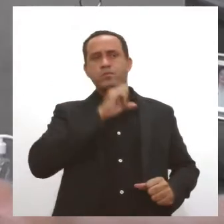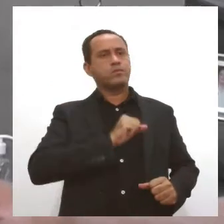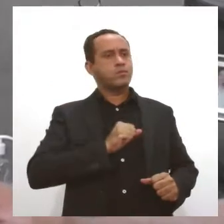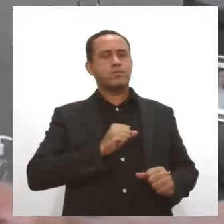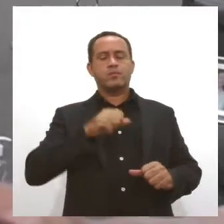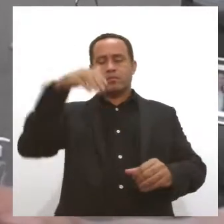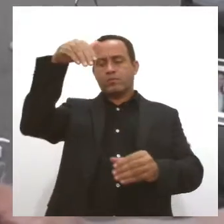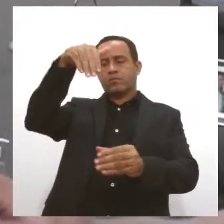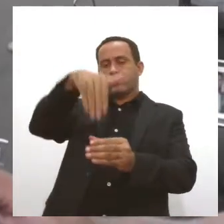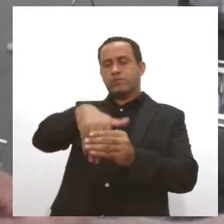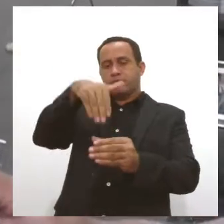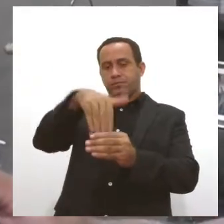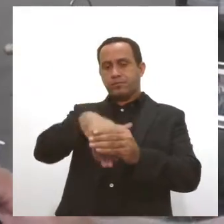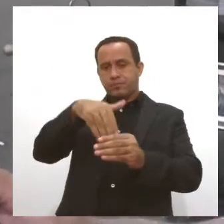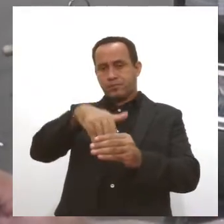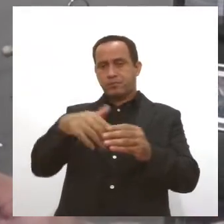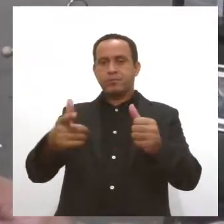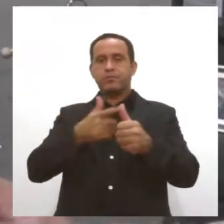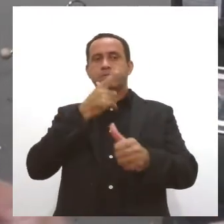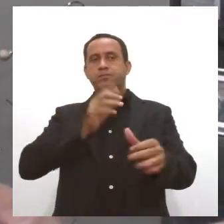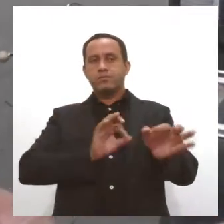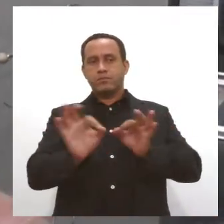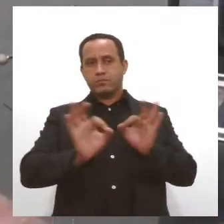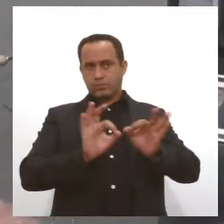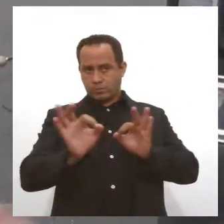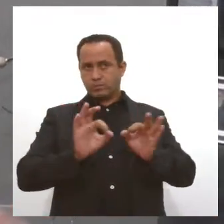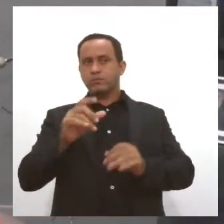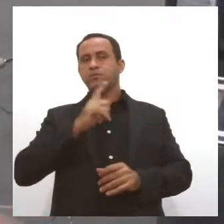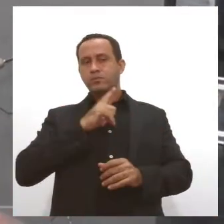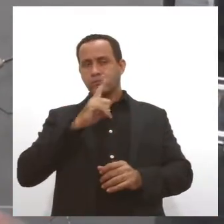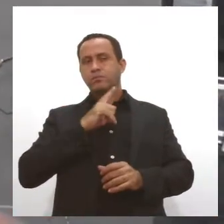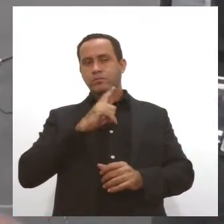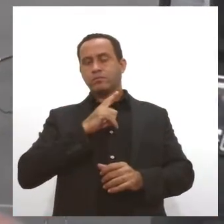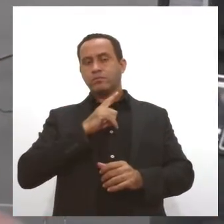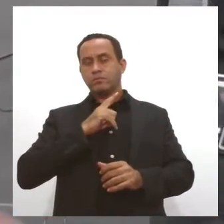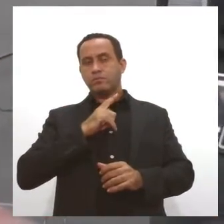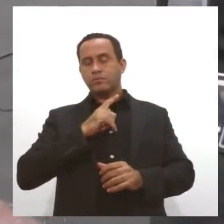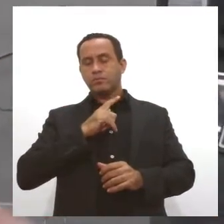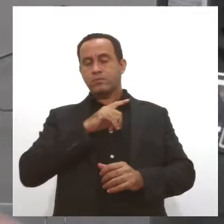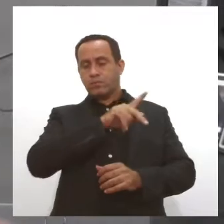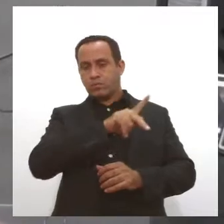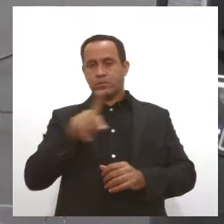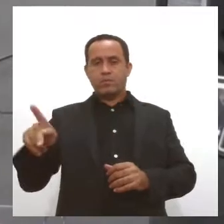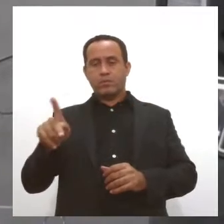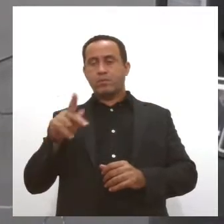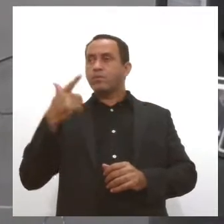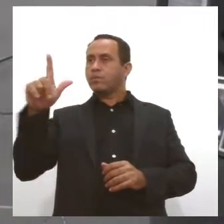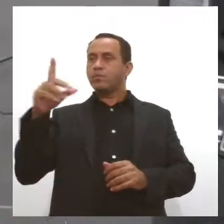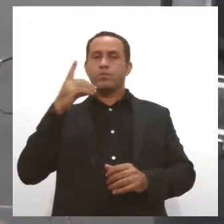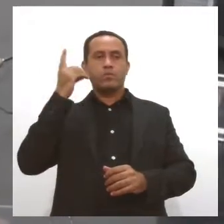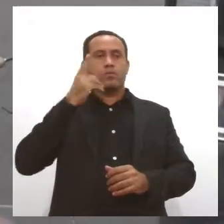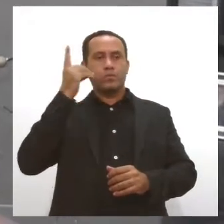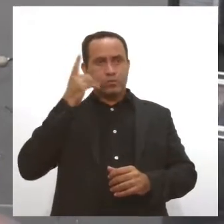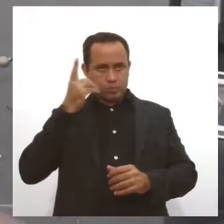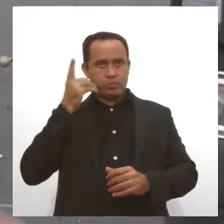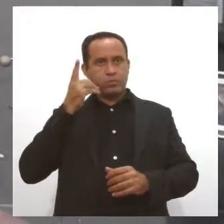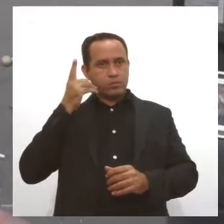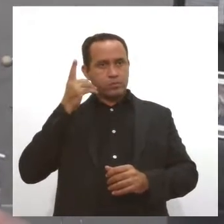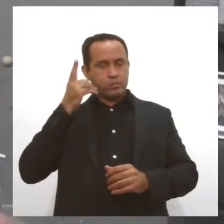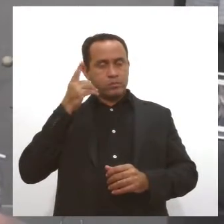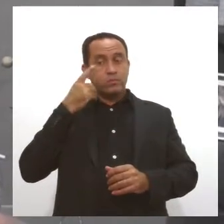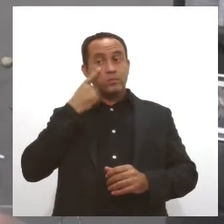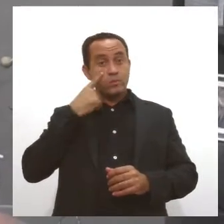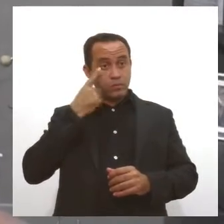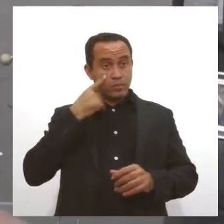votação no primeiro passo regimental que abrir. Essa é a determinação do presidente e dos demais deputados da casa que acompanharam também,